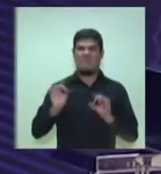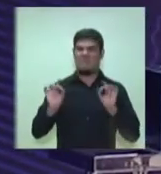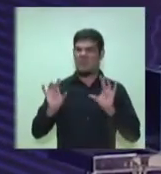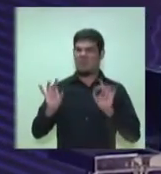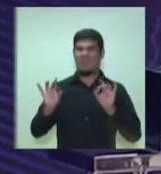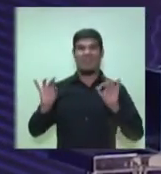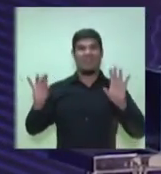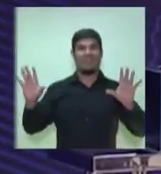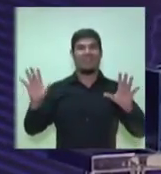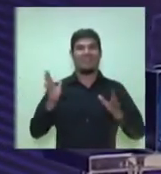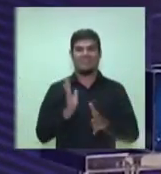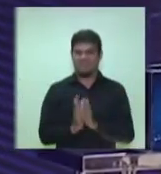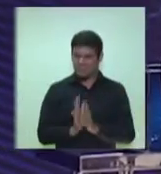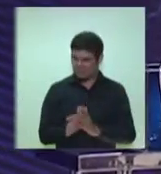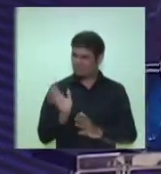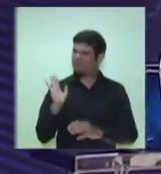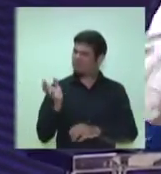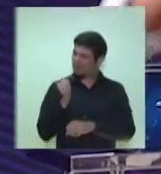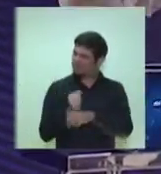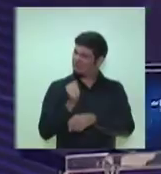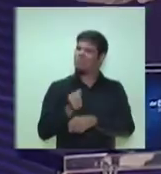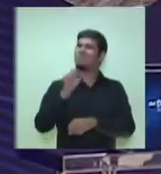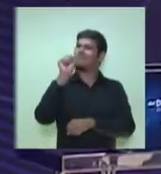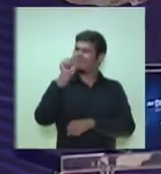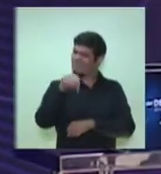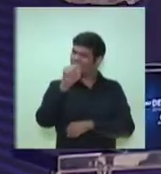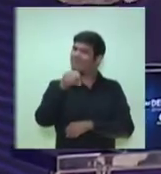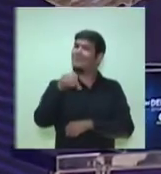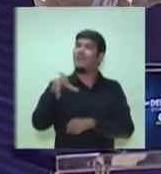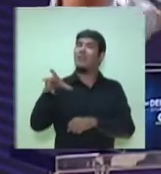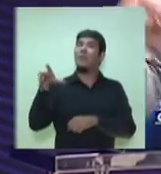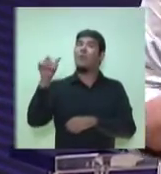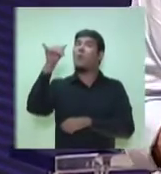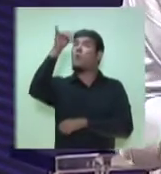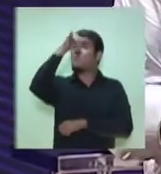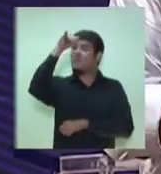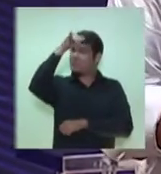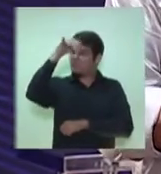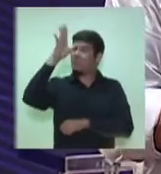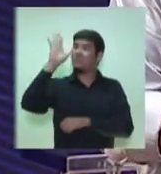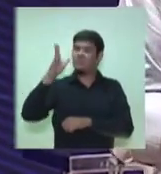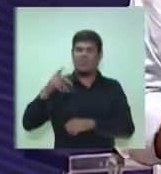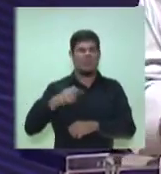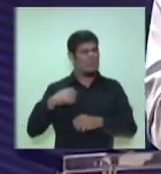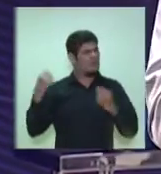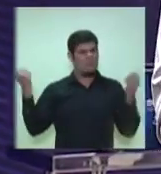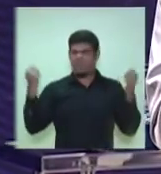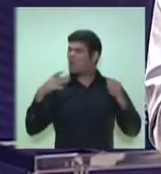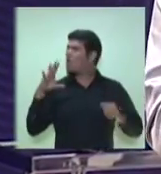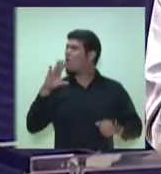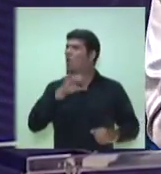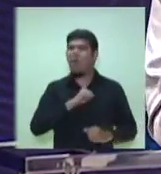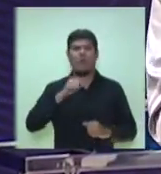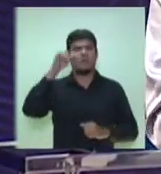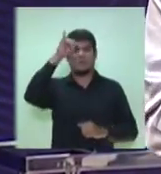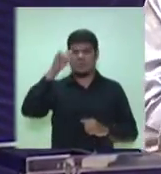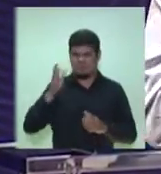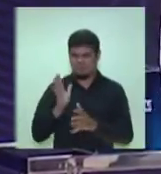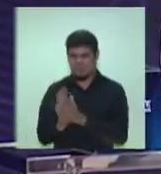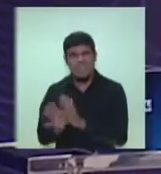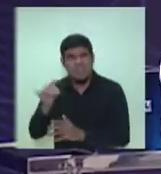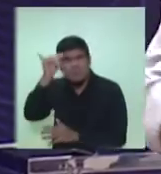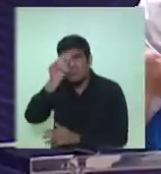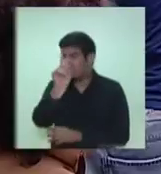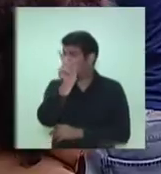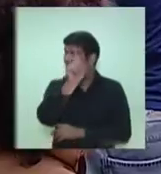está sendo revitalizado, sim. Museu vamos ter lá, onde era a antiga prefeitura. Eu sou a favor de museus. O centro não é museu. Eu acredito na